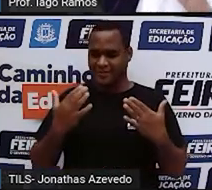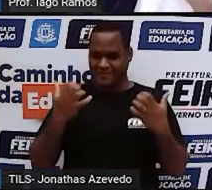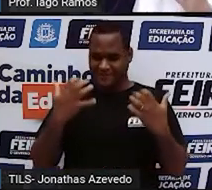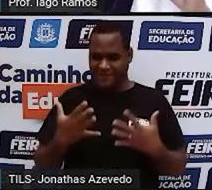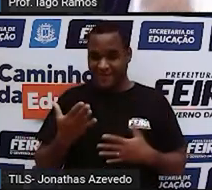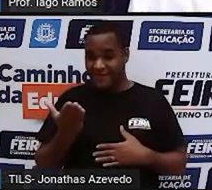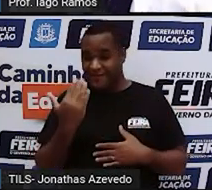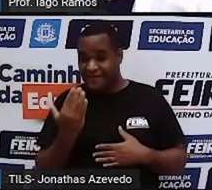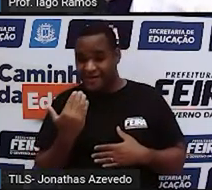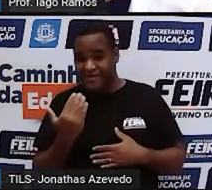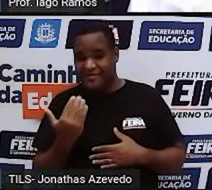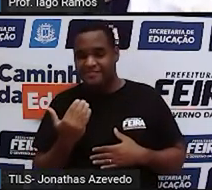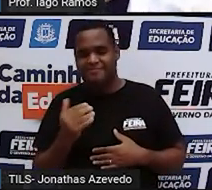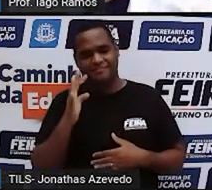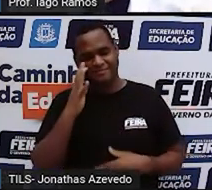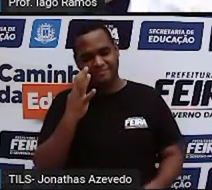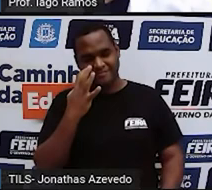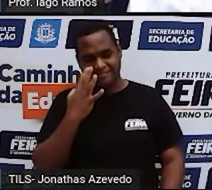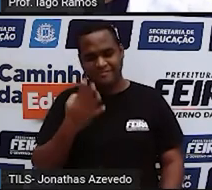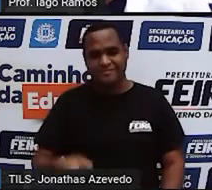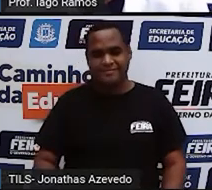Vem, se liga.